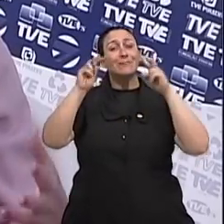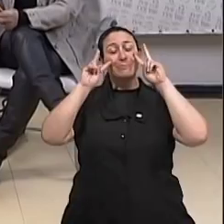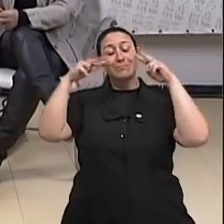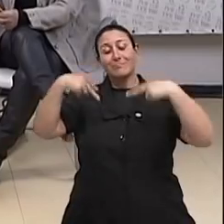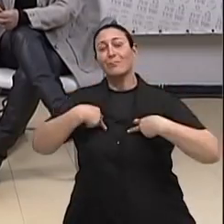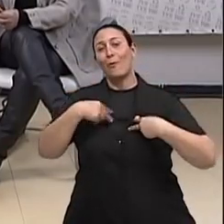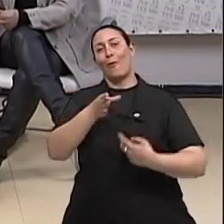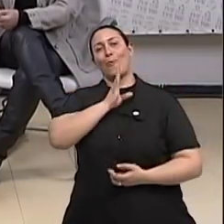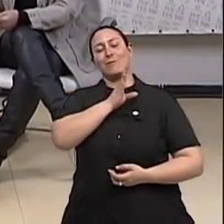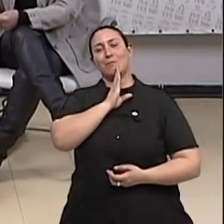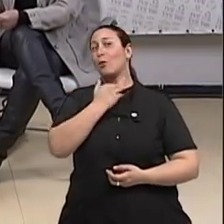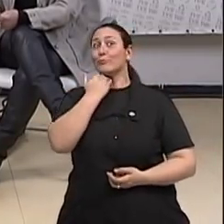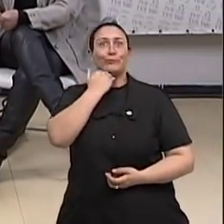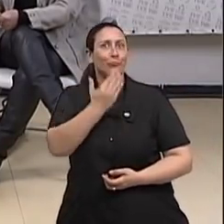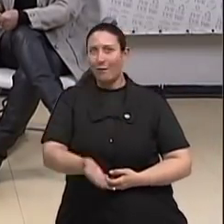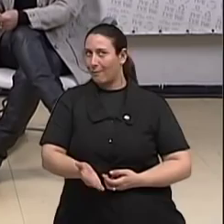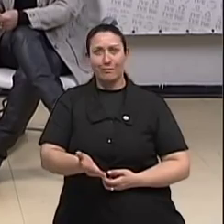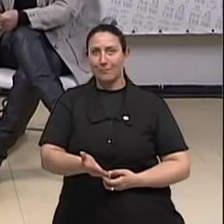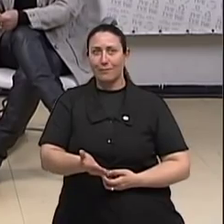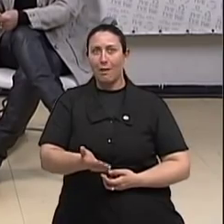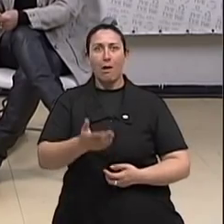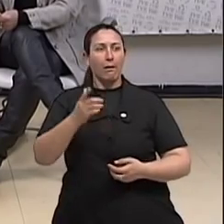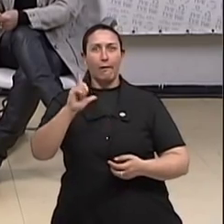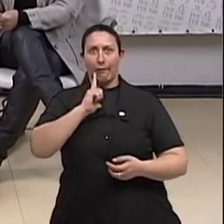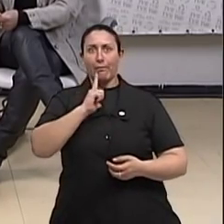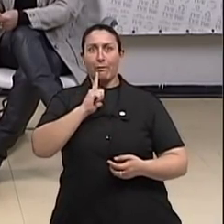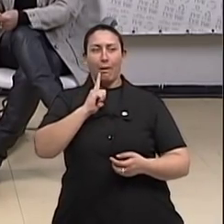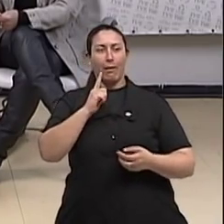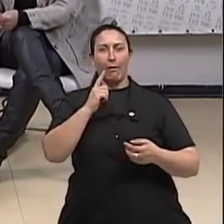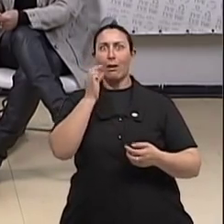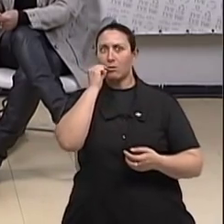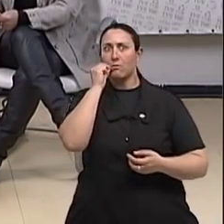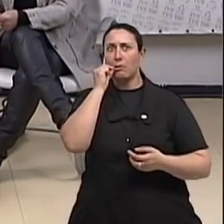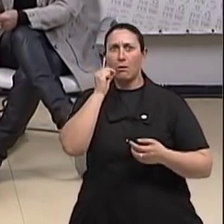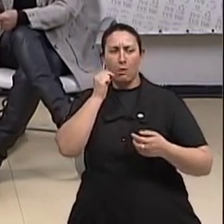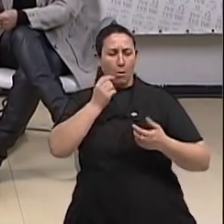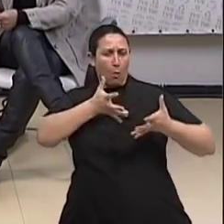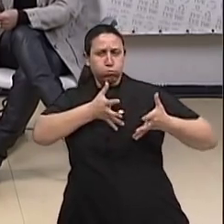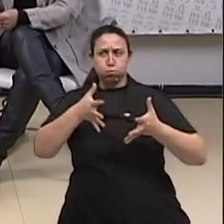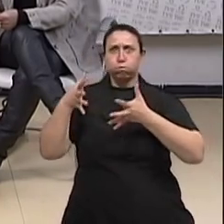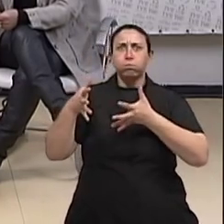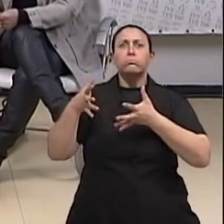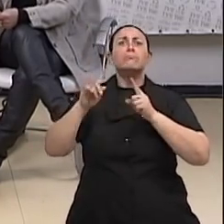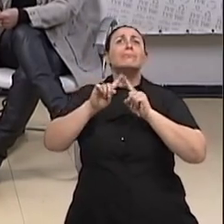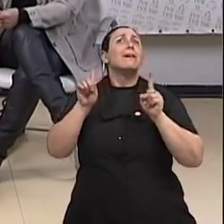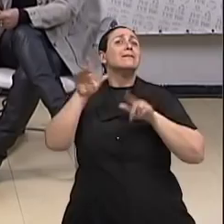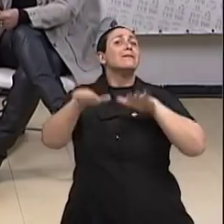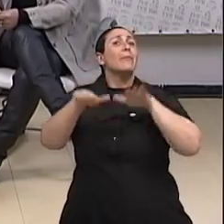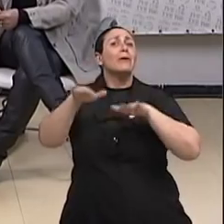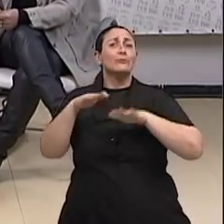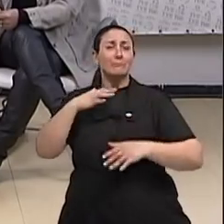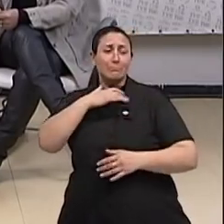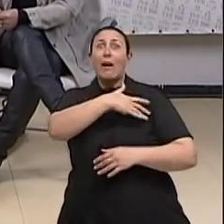Isabel, ter uma mama de um quilo e meio e esperar que o autoexame, a palpação vai detectar